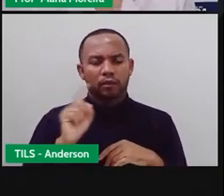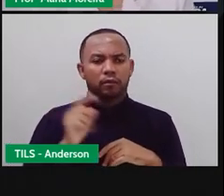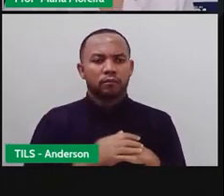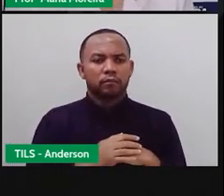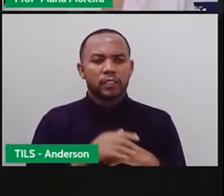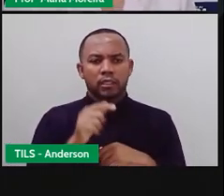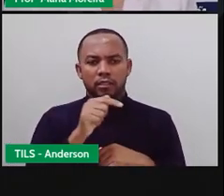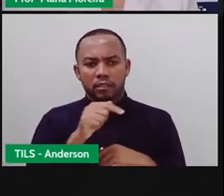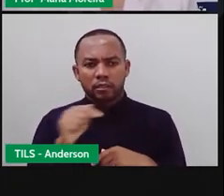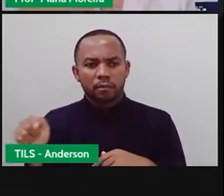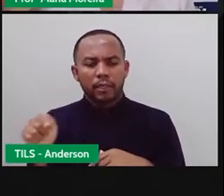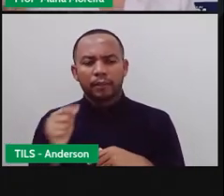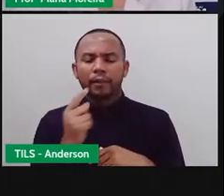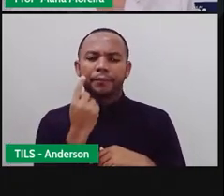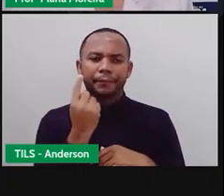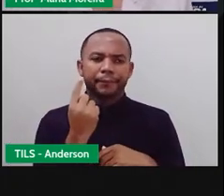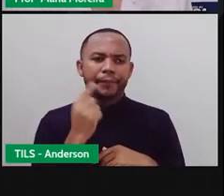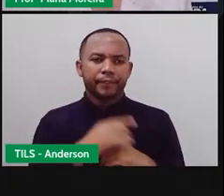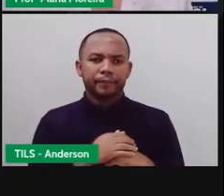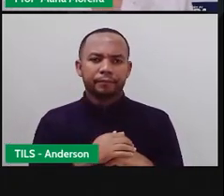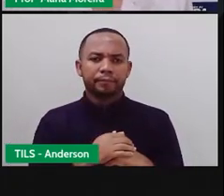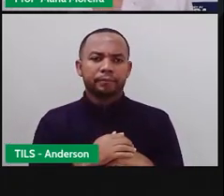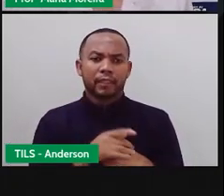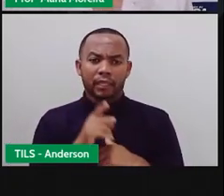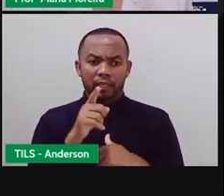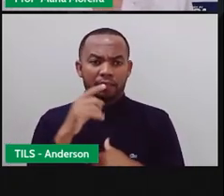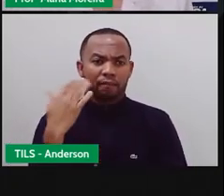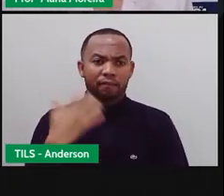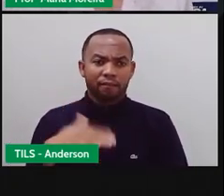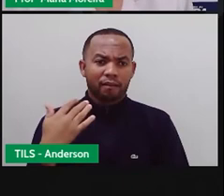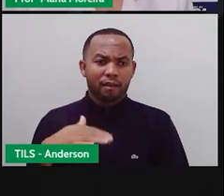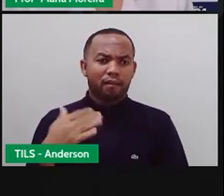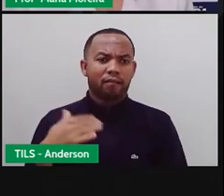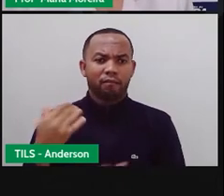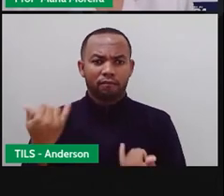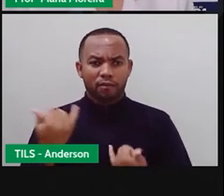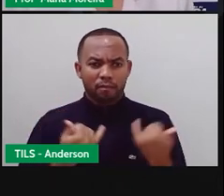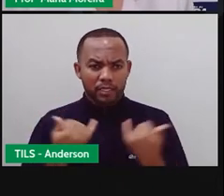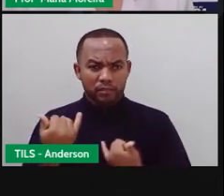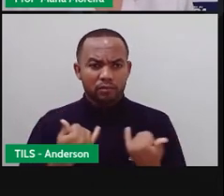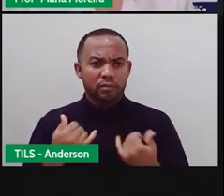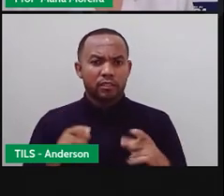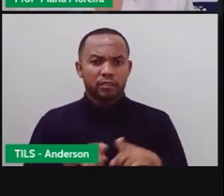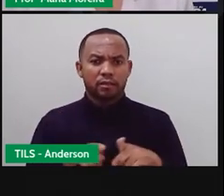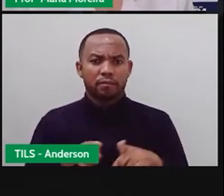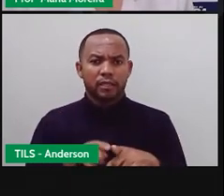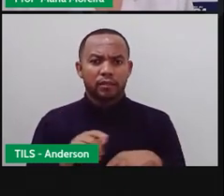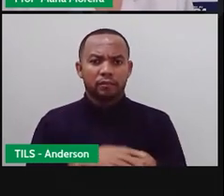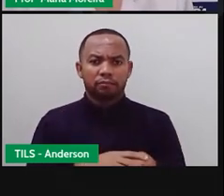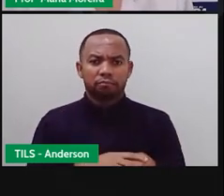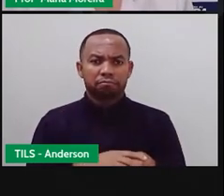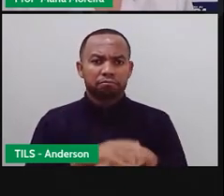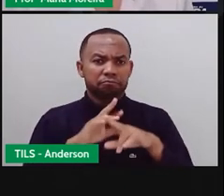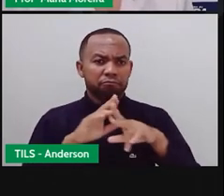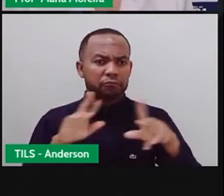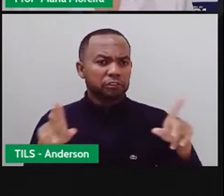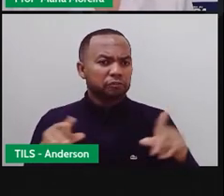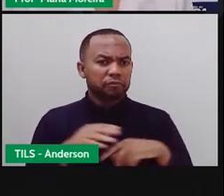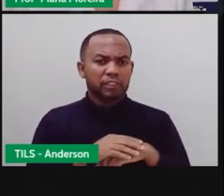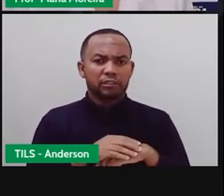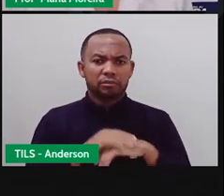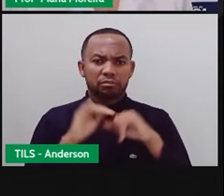uma vez por semana. E é um jornal riquíssimo também, com várias informações. Colônia Social, não é?